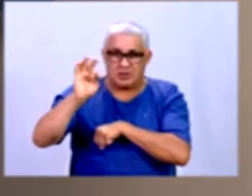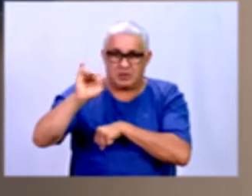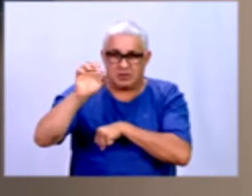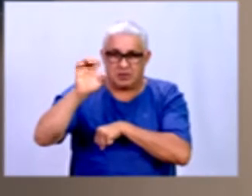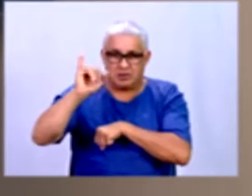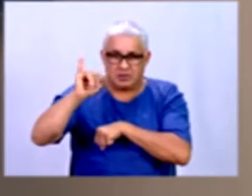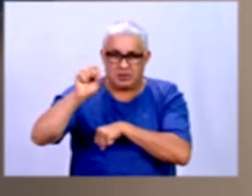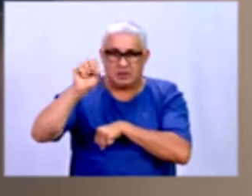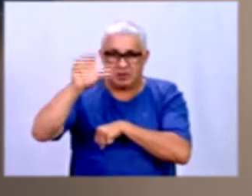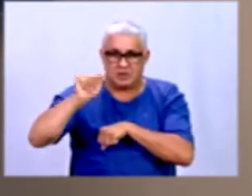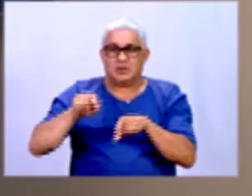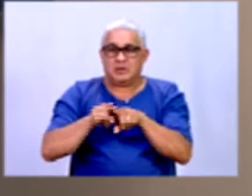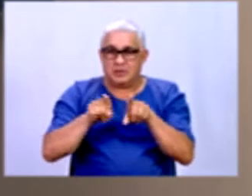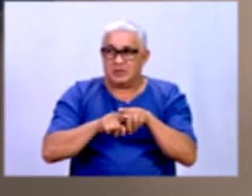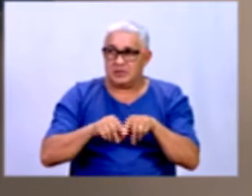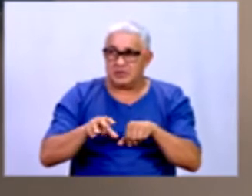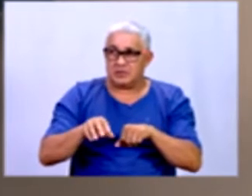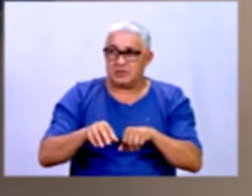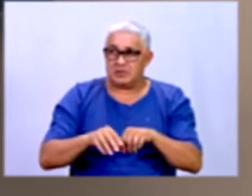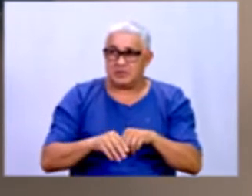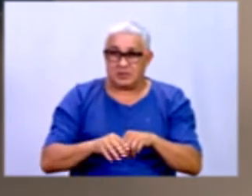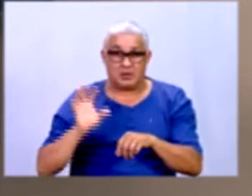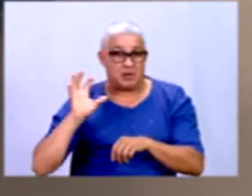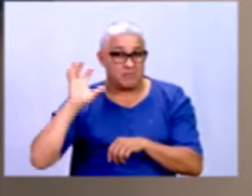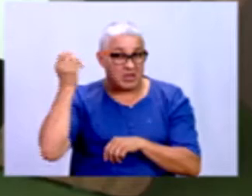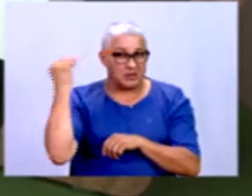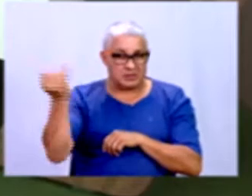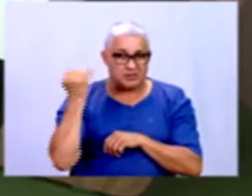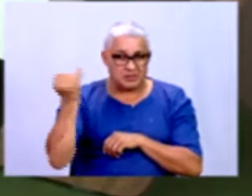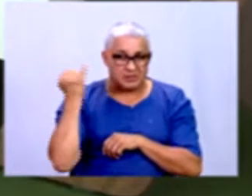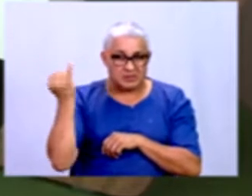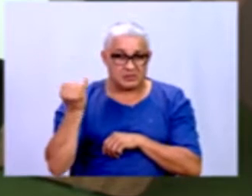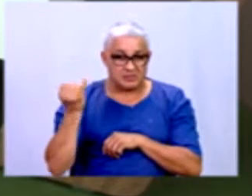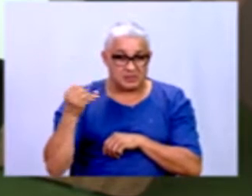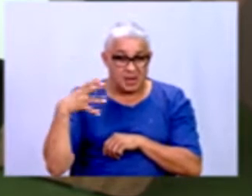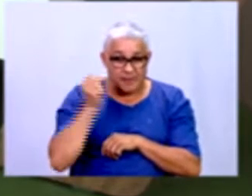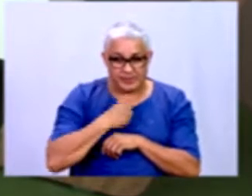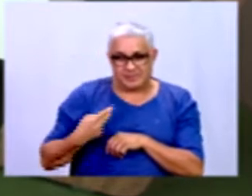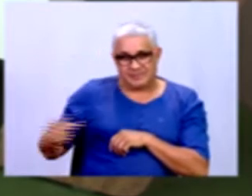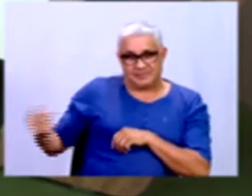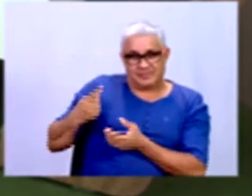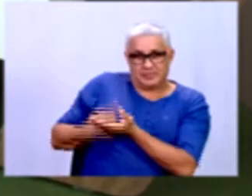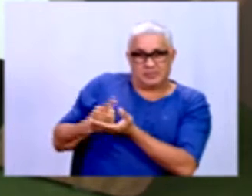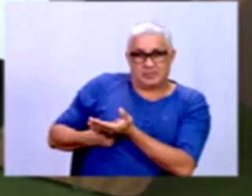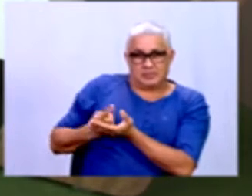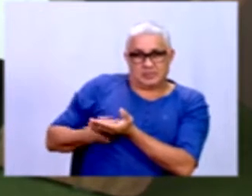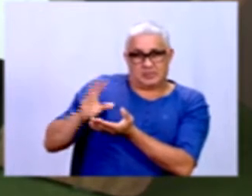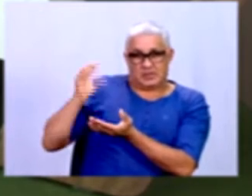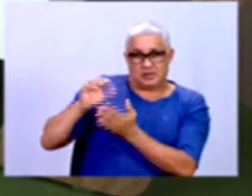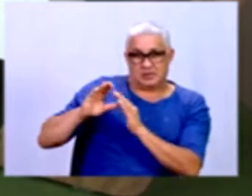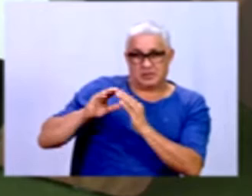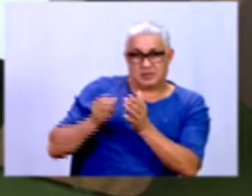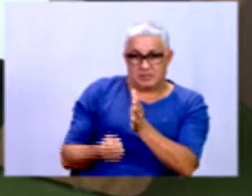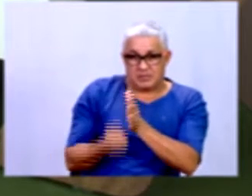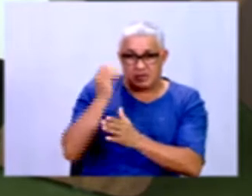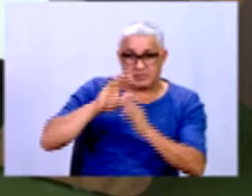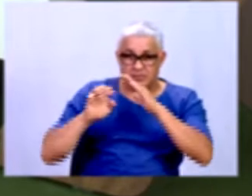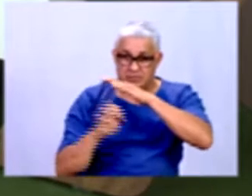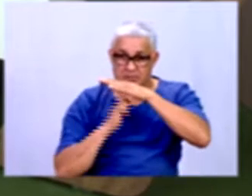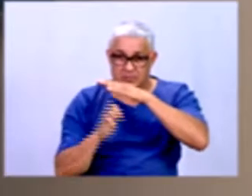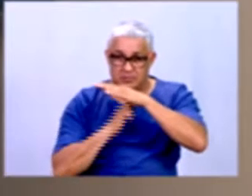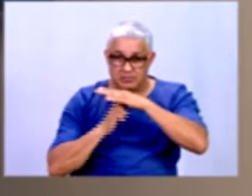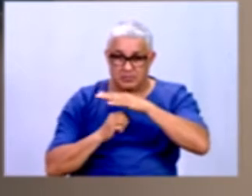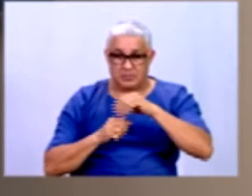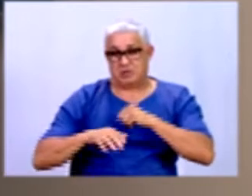estatística nos formam. Olha, a decisão importante que eu acabei de tomar com o professor Ronilson aqui, a gente vai abrir uma empresa na